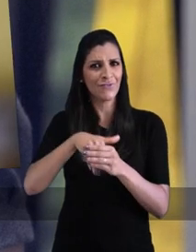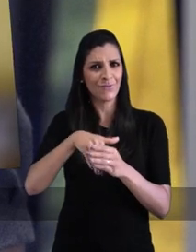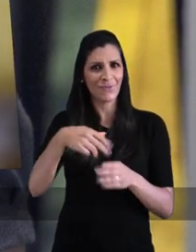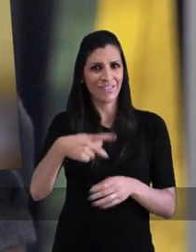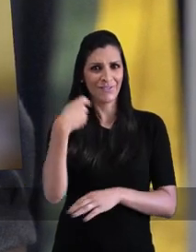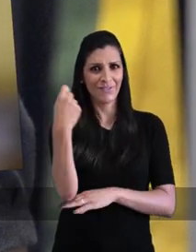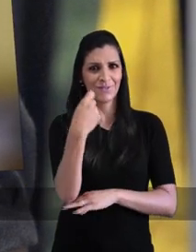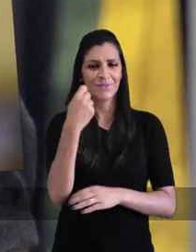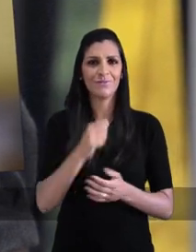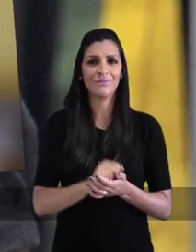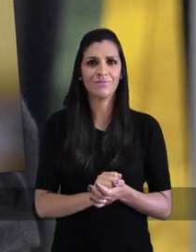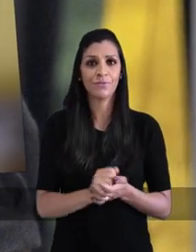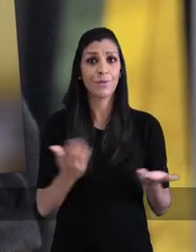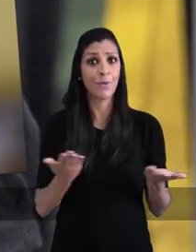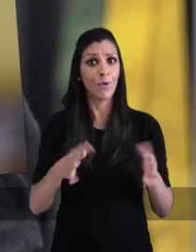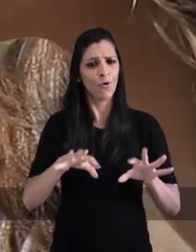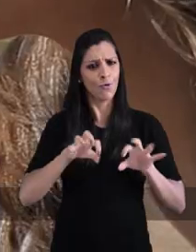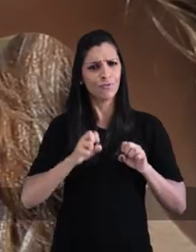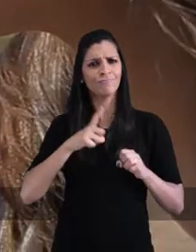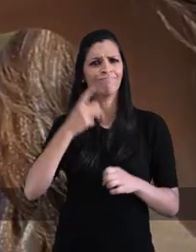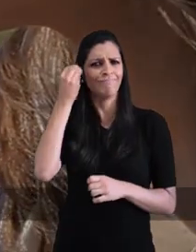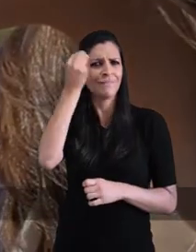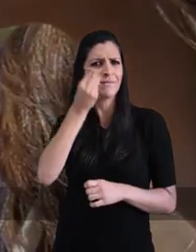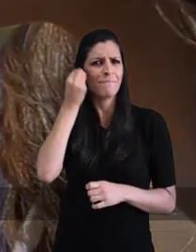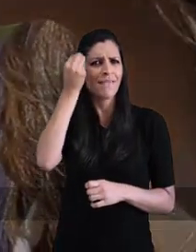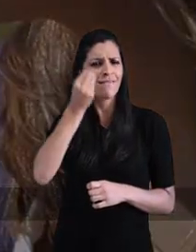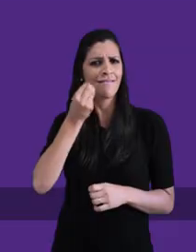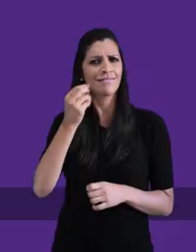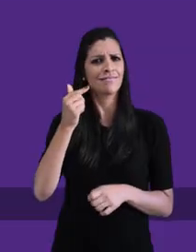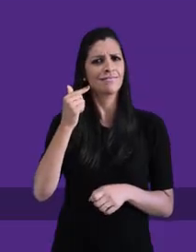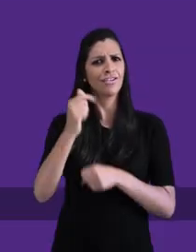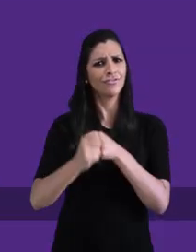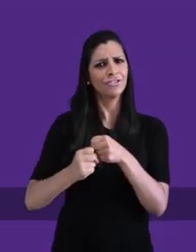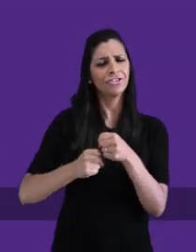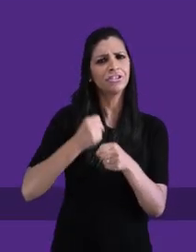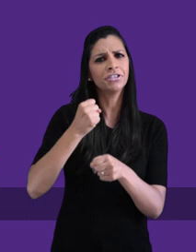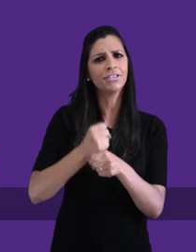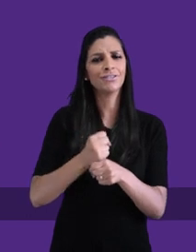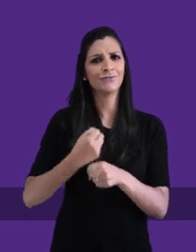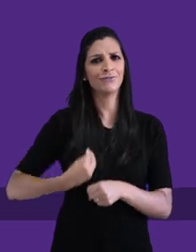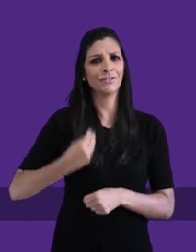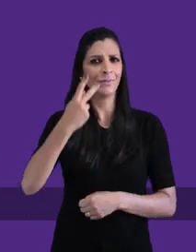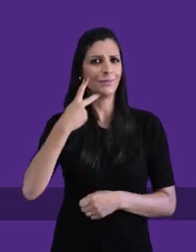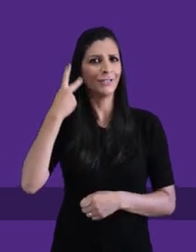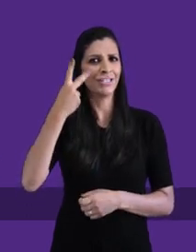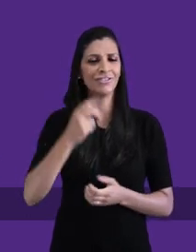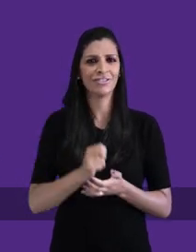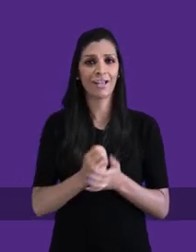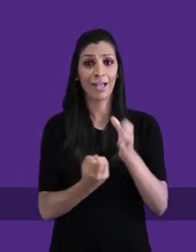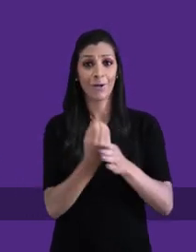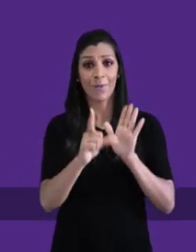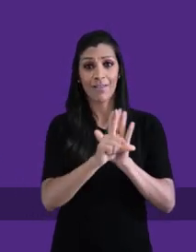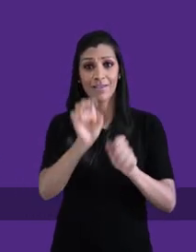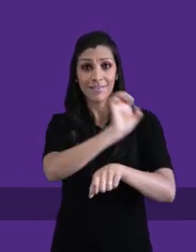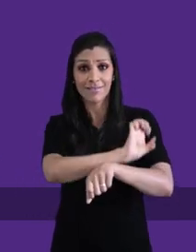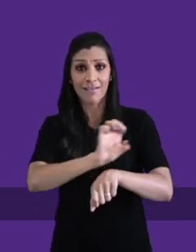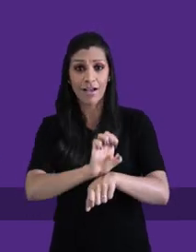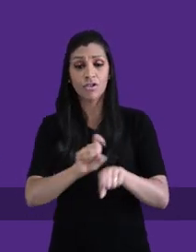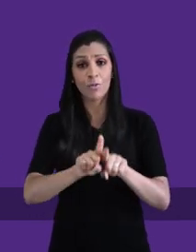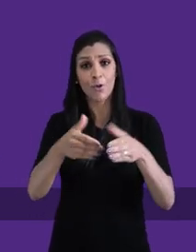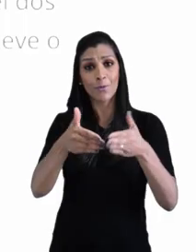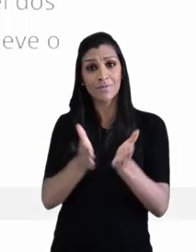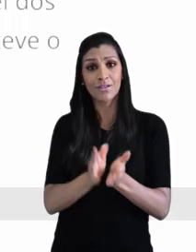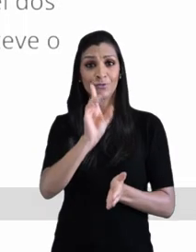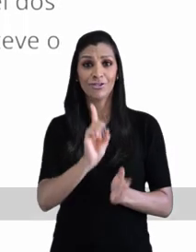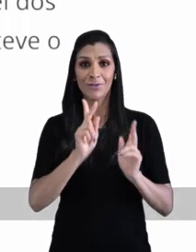Com 25 anos, foi a deputada federal mais votada no Rio Grande do Sul. Hoje, carrego comigo a experiência de sete anos de vida